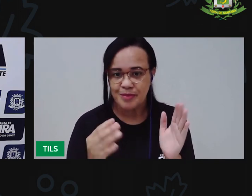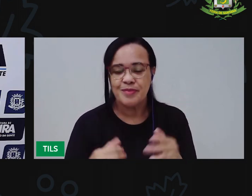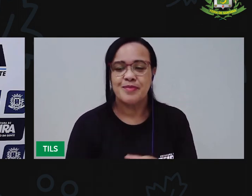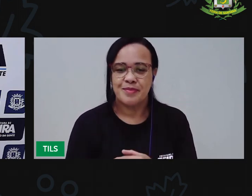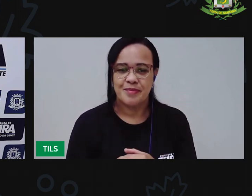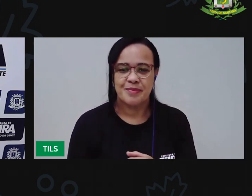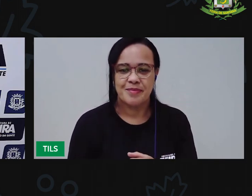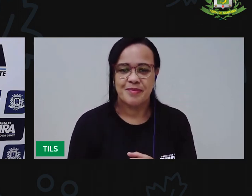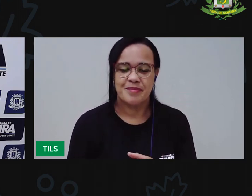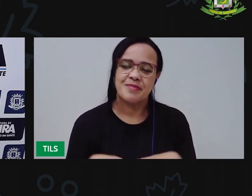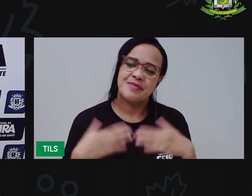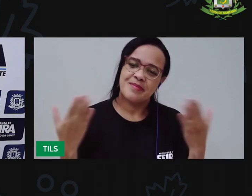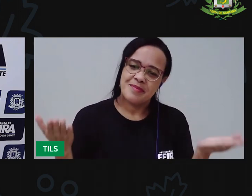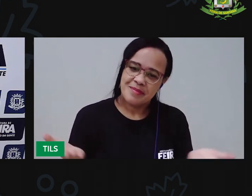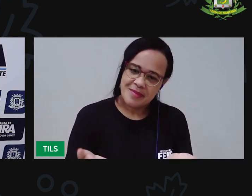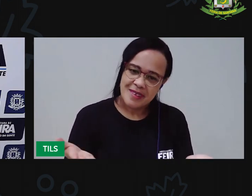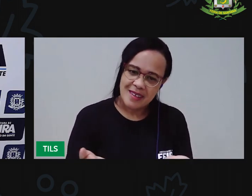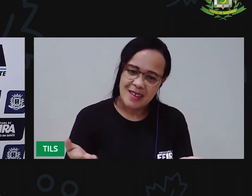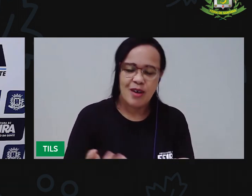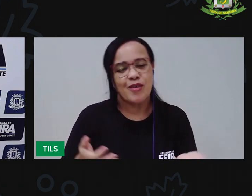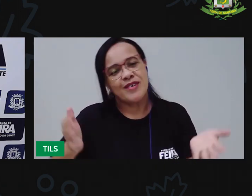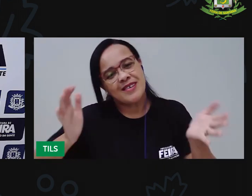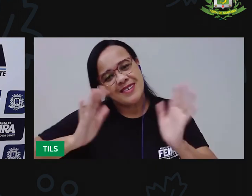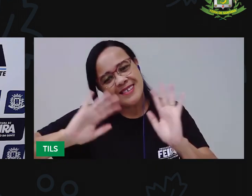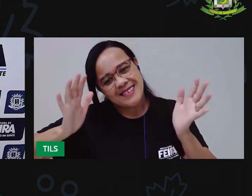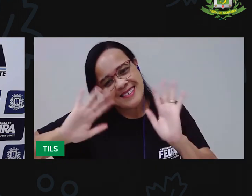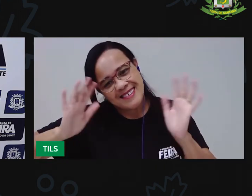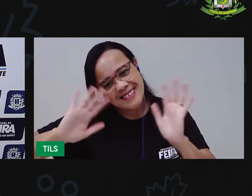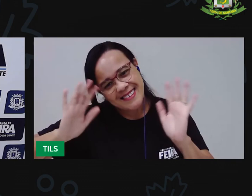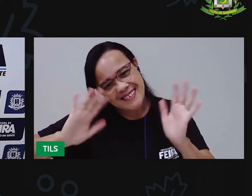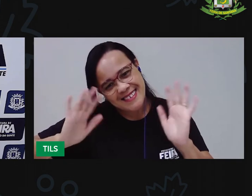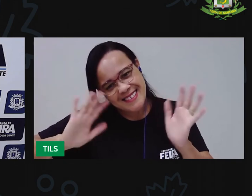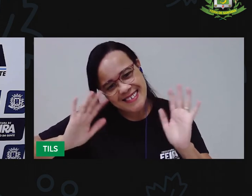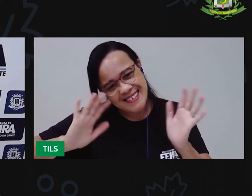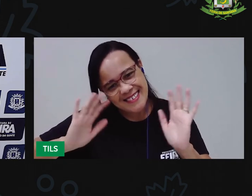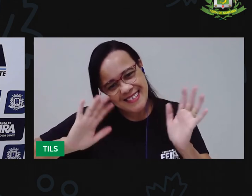Agora, crianças, a gente vai se despedir, tá bom?